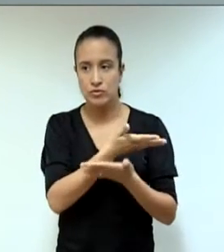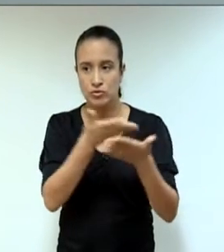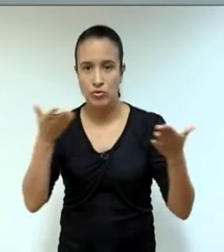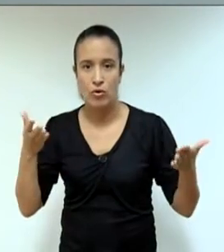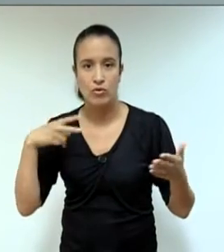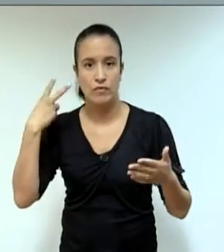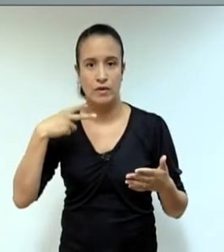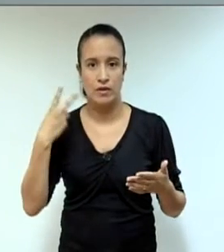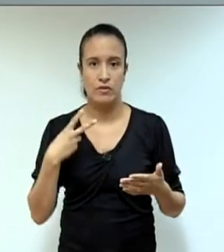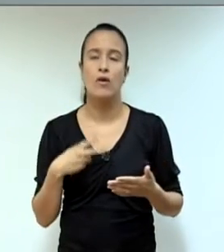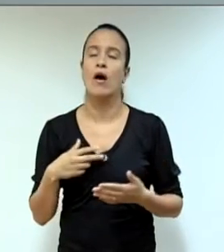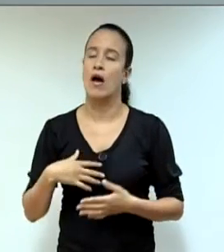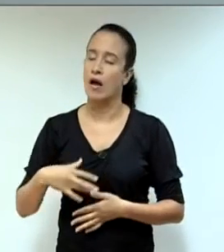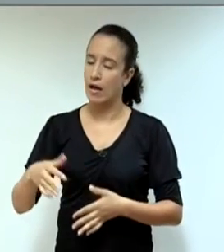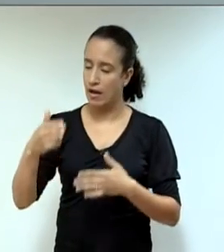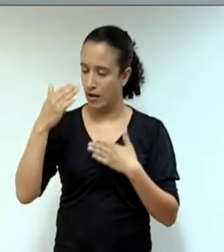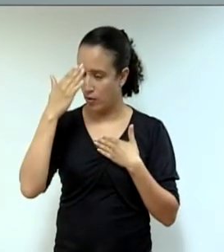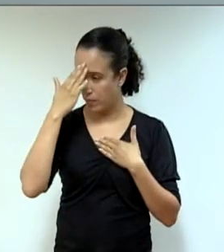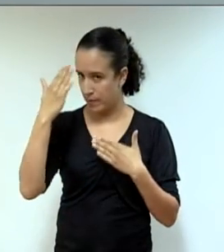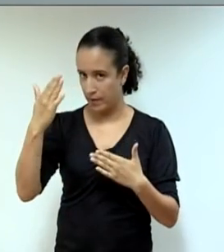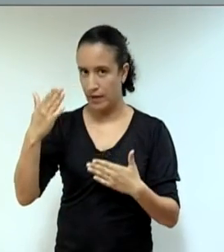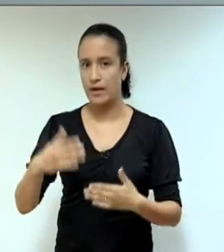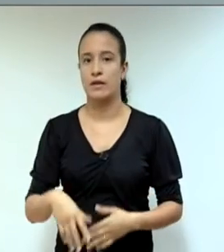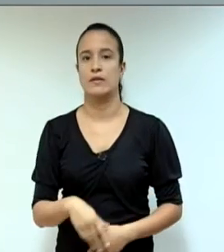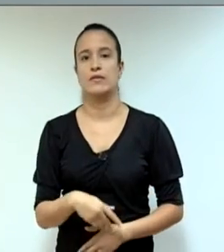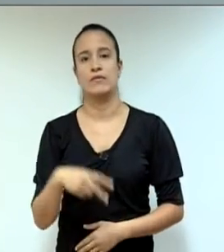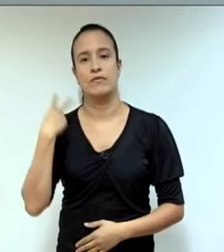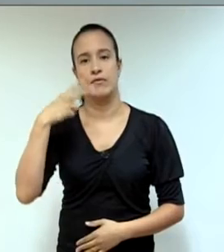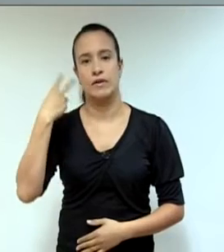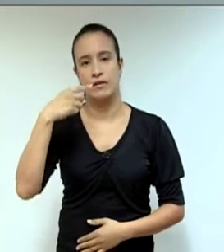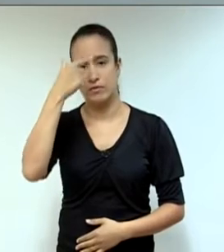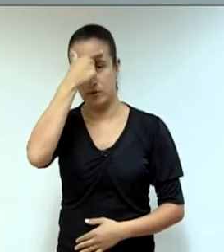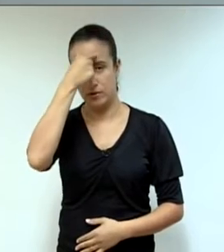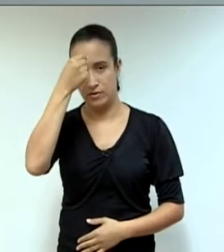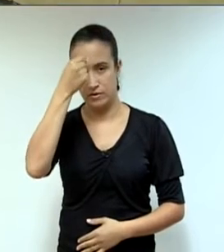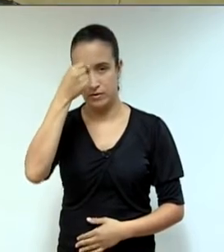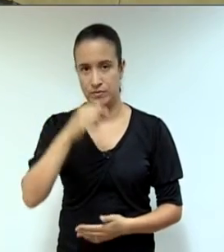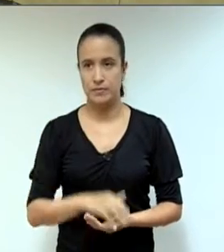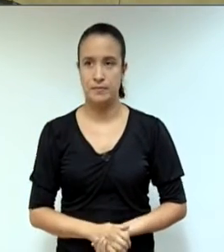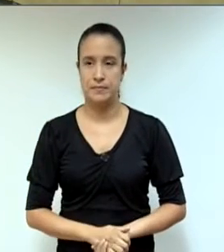habitual atenção. Agradeço anteciosamente, vereador Ducinho Rodrigues.